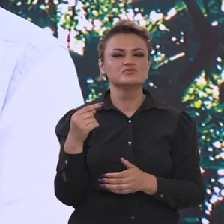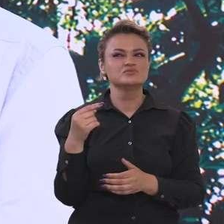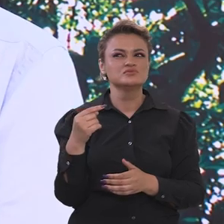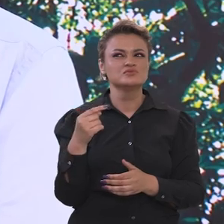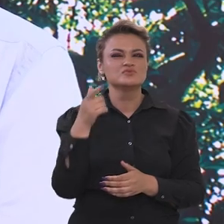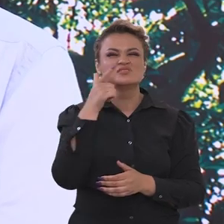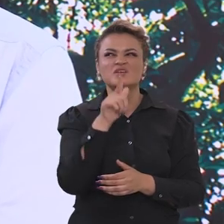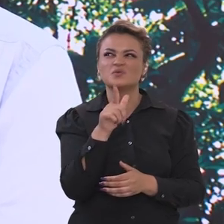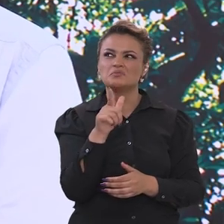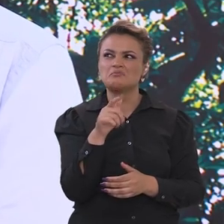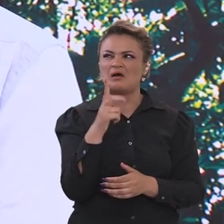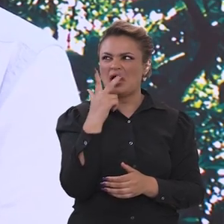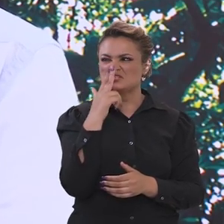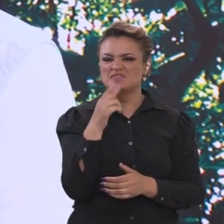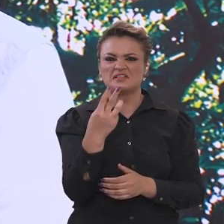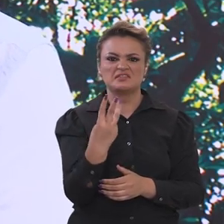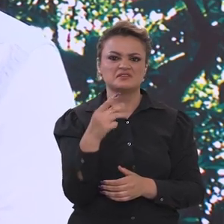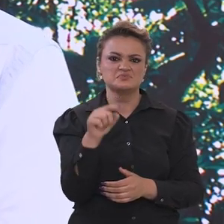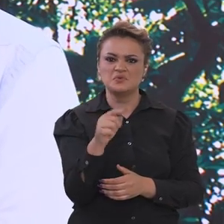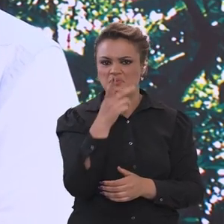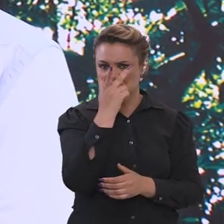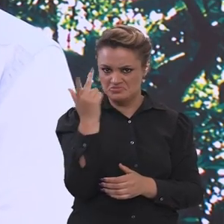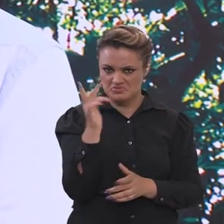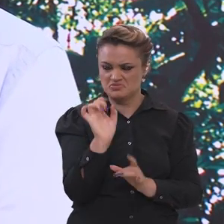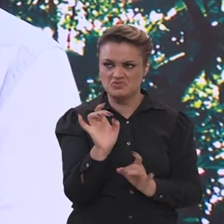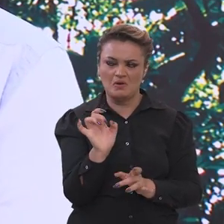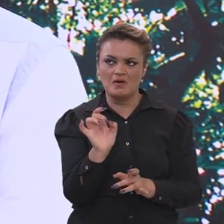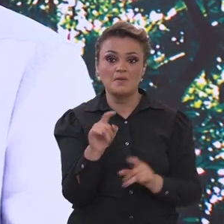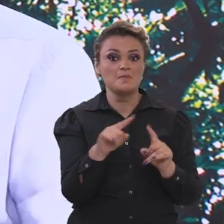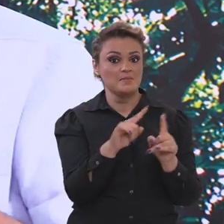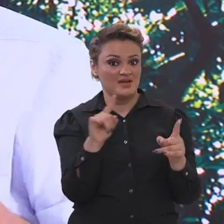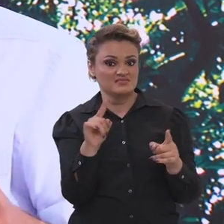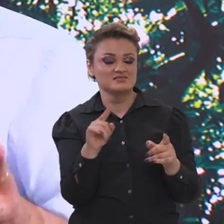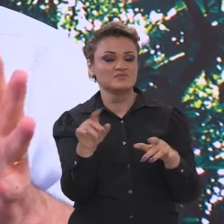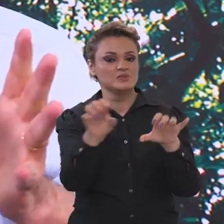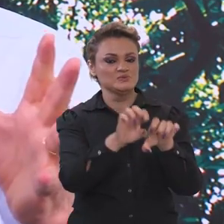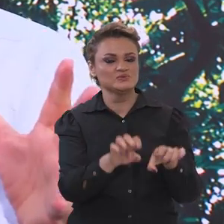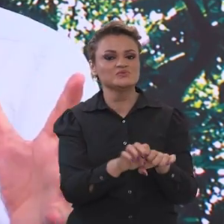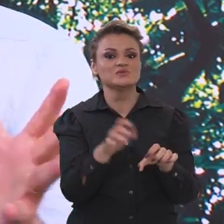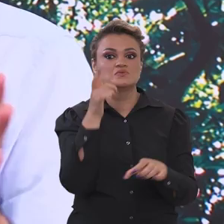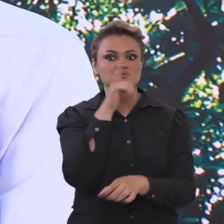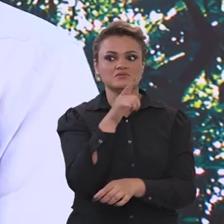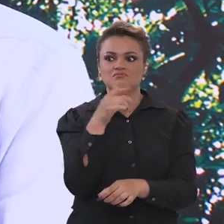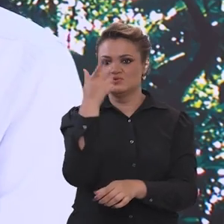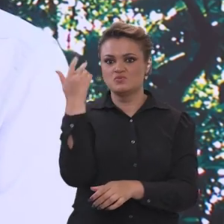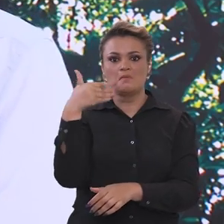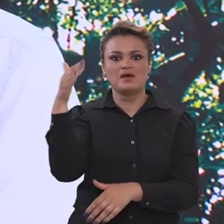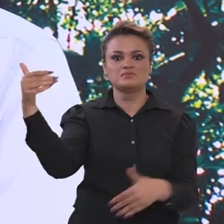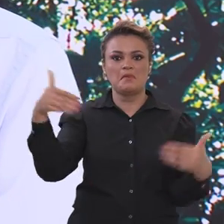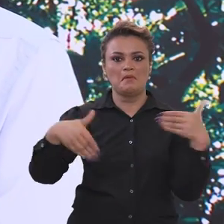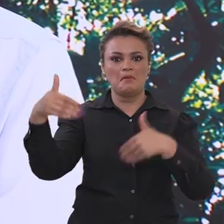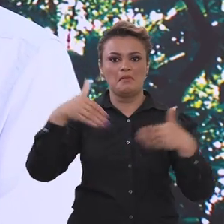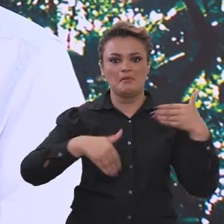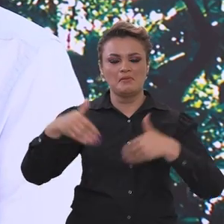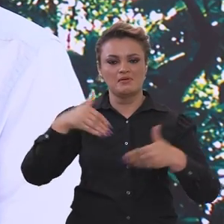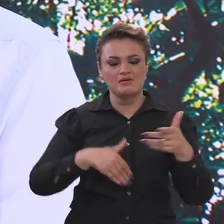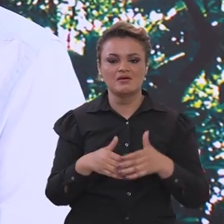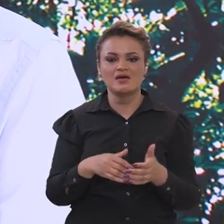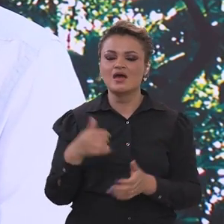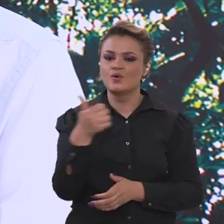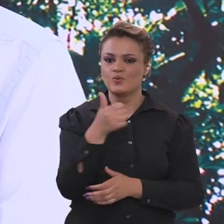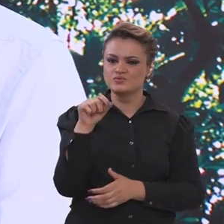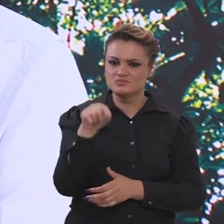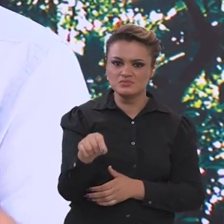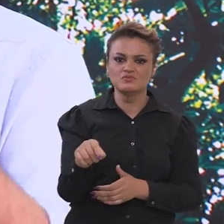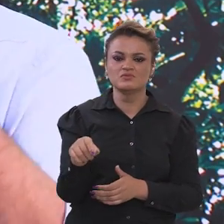chegamos no final, a gente achava que ia ser umas três mil pessoas, terminamos criando uma estrutura para receber muito mais, aí na véspera